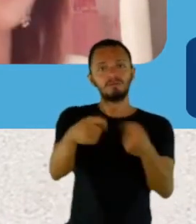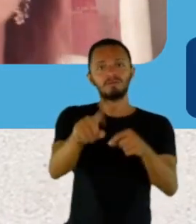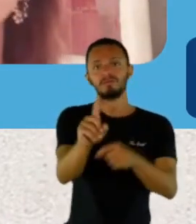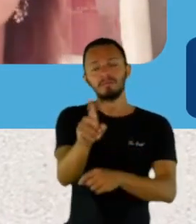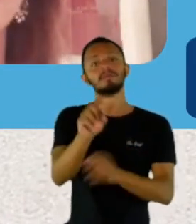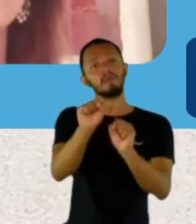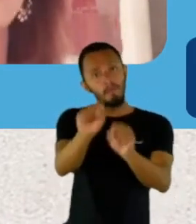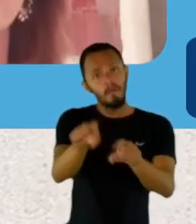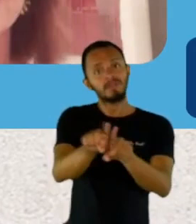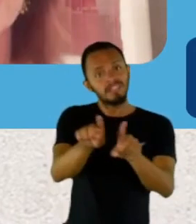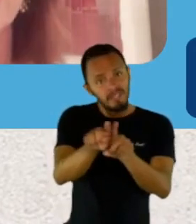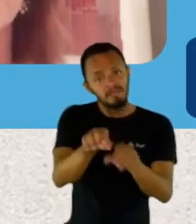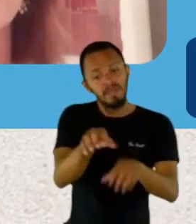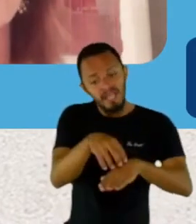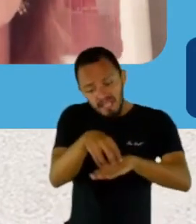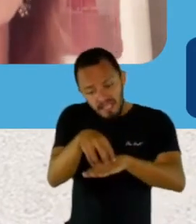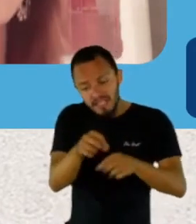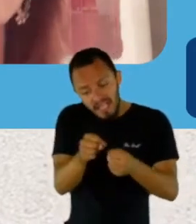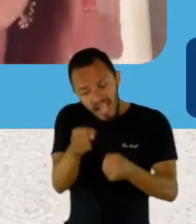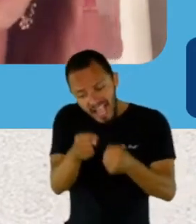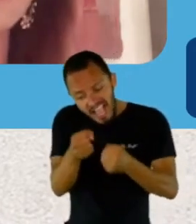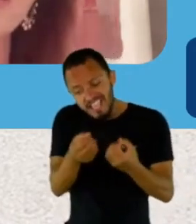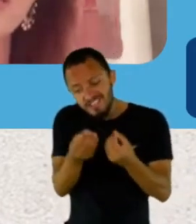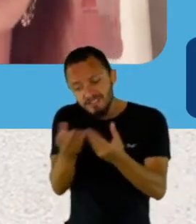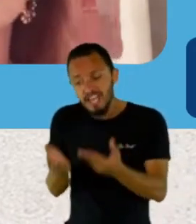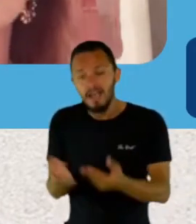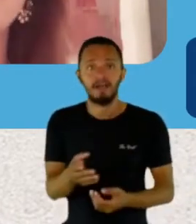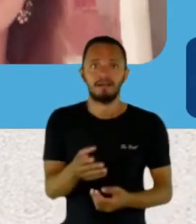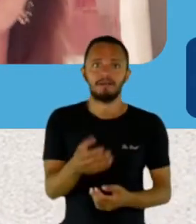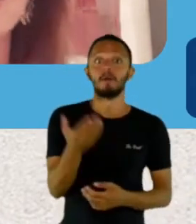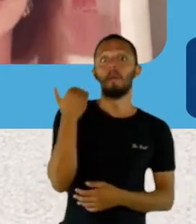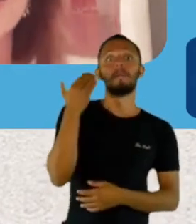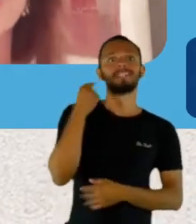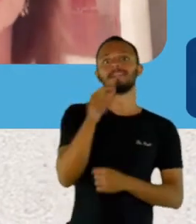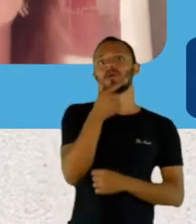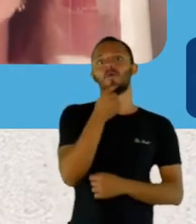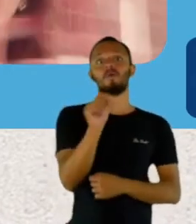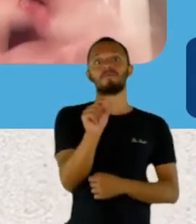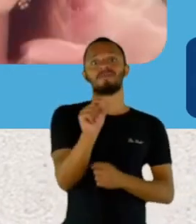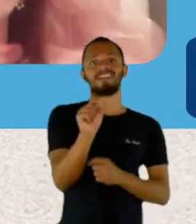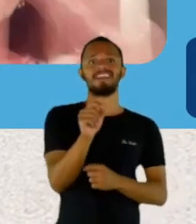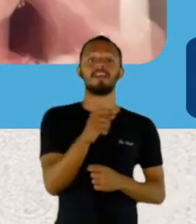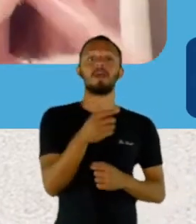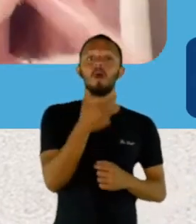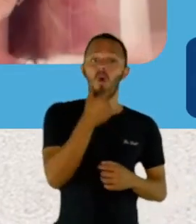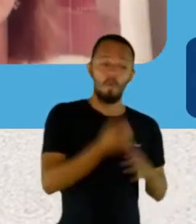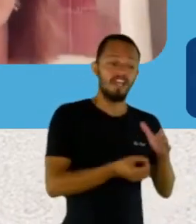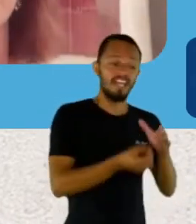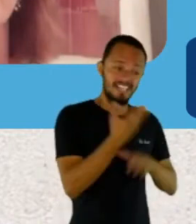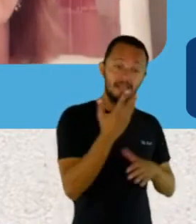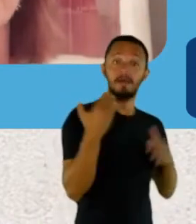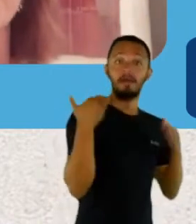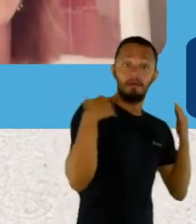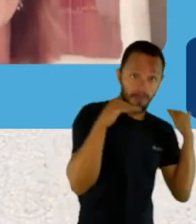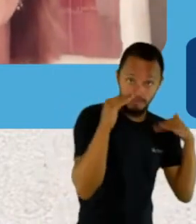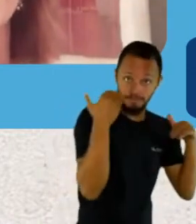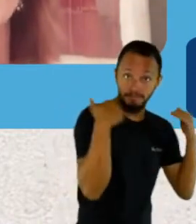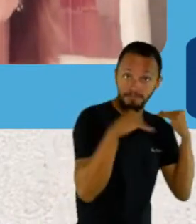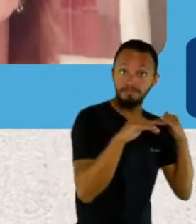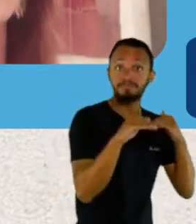antes, foram criadas para casar. E o homem foi criado para quê? para se divertir. Quando isso pode dar certo?